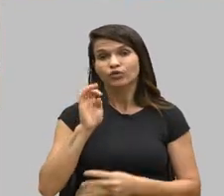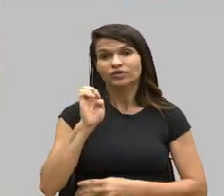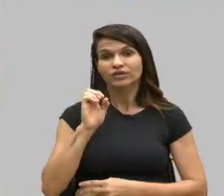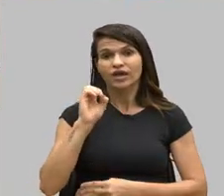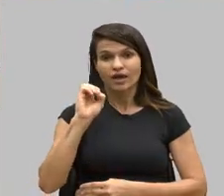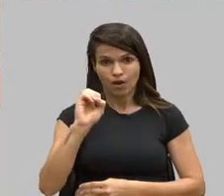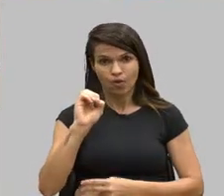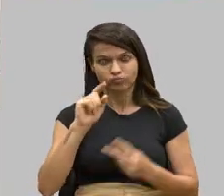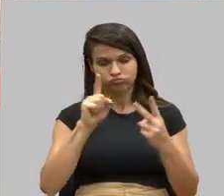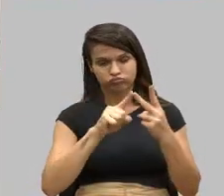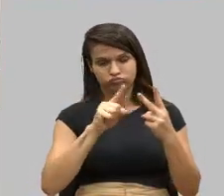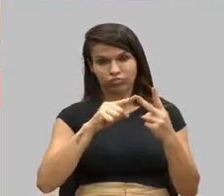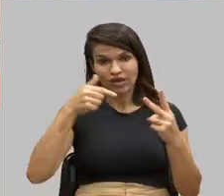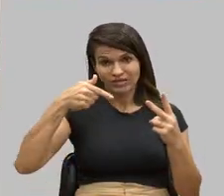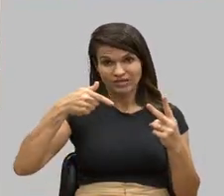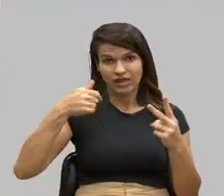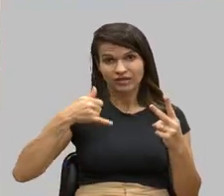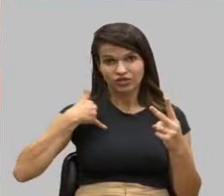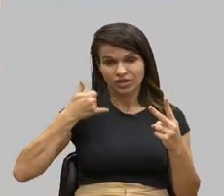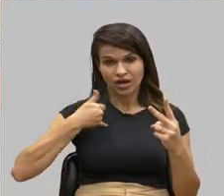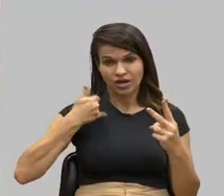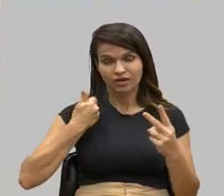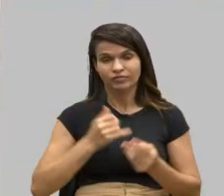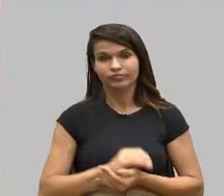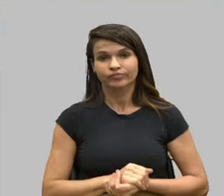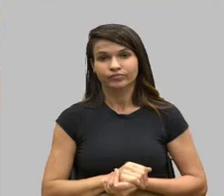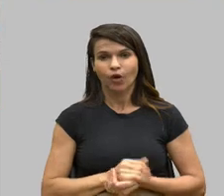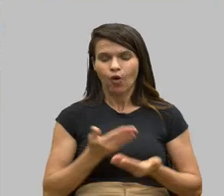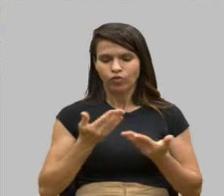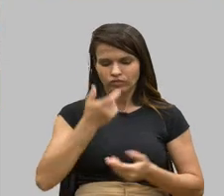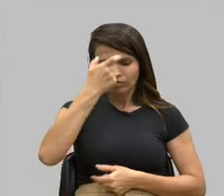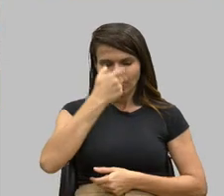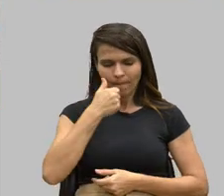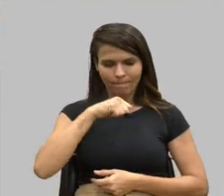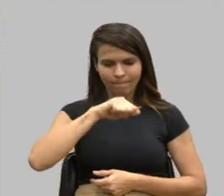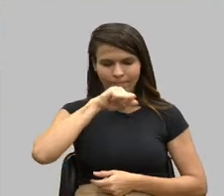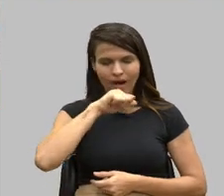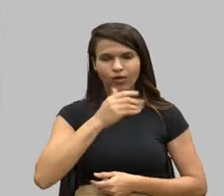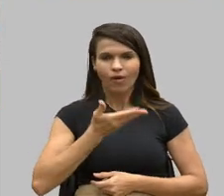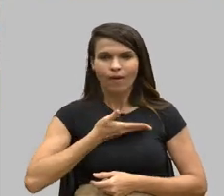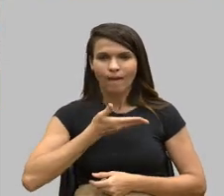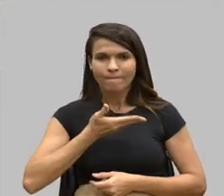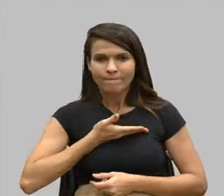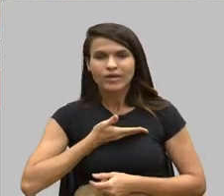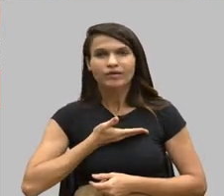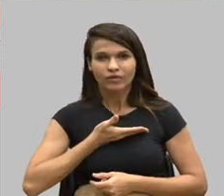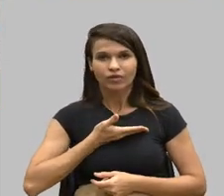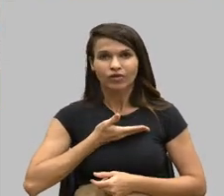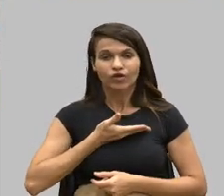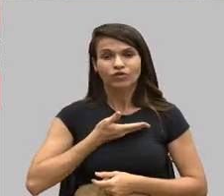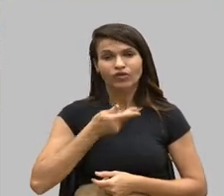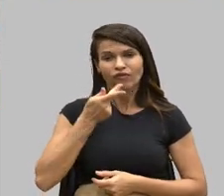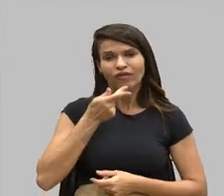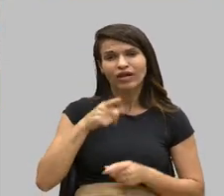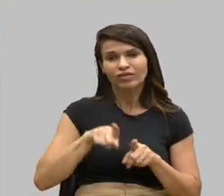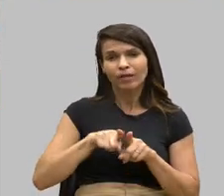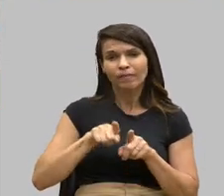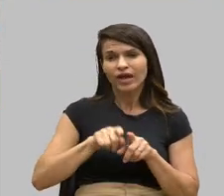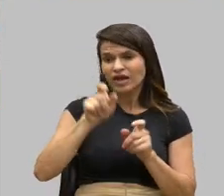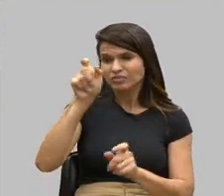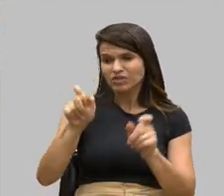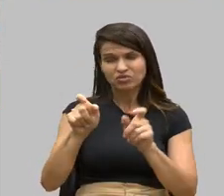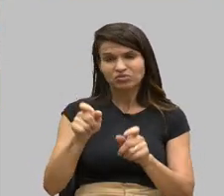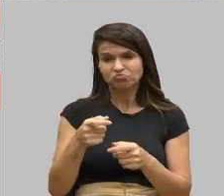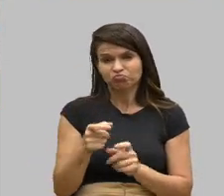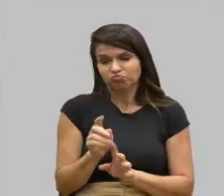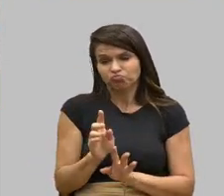sete anos. Eu hoje estou falando como mãe, como amiga, como colega. Estou falando até pelas pessoas que não me conhecem,